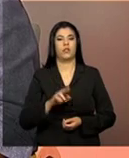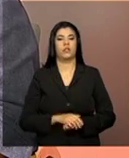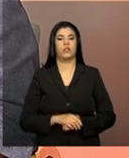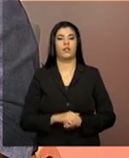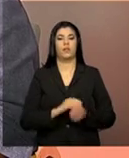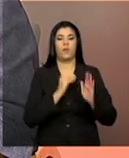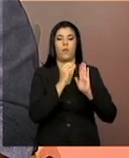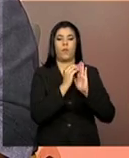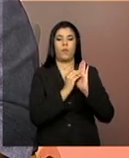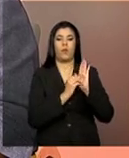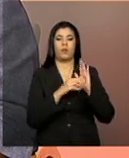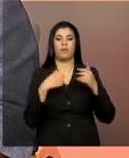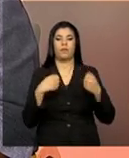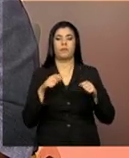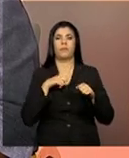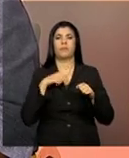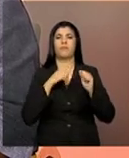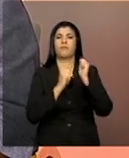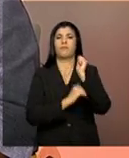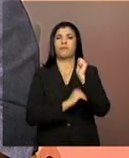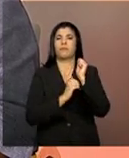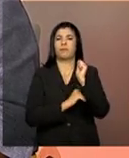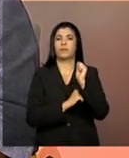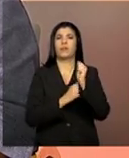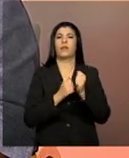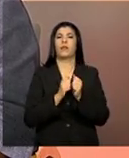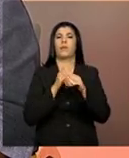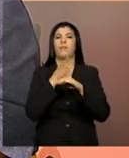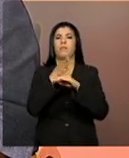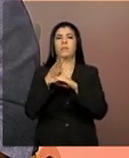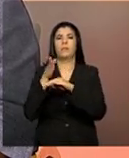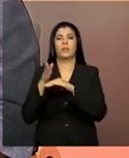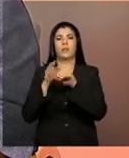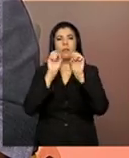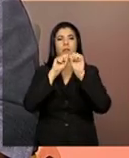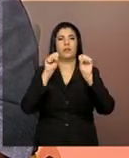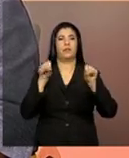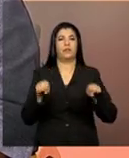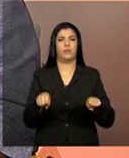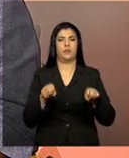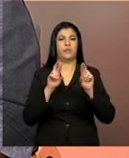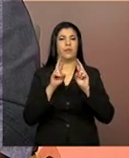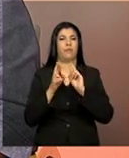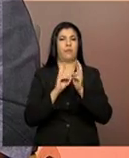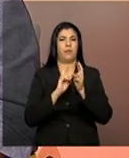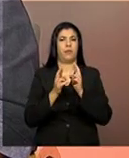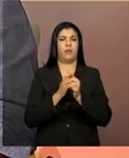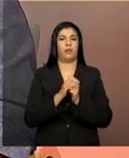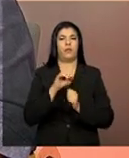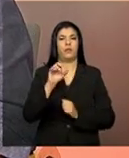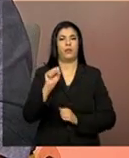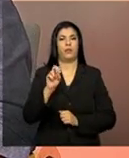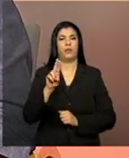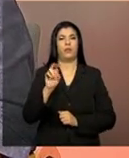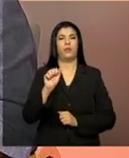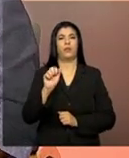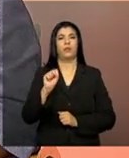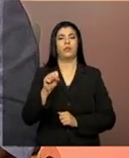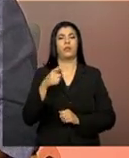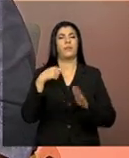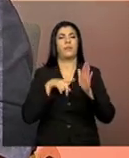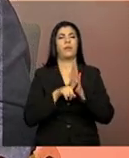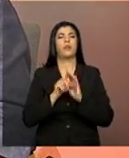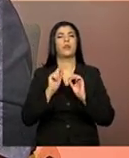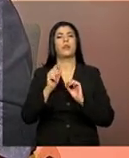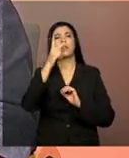vai requerer uma senha, né, de acesso da Rede SUAS. Eu gostaria que você explicasse quem pode ter essa